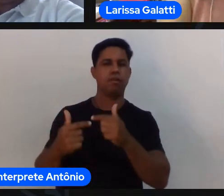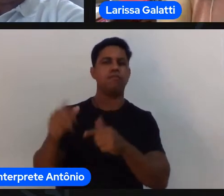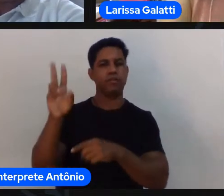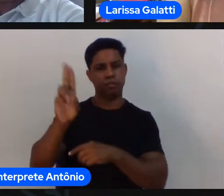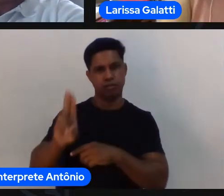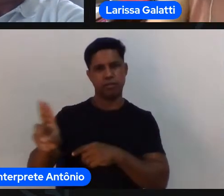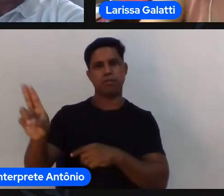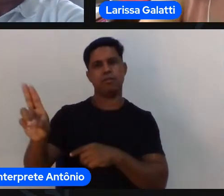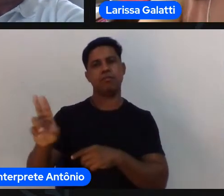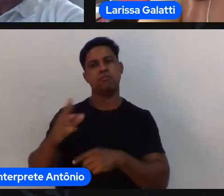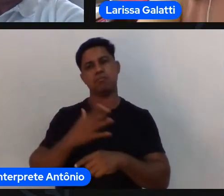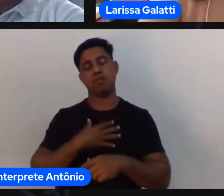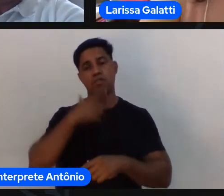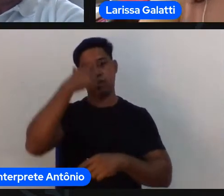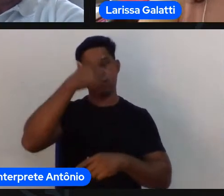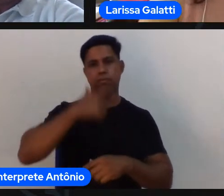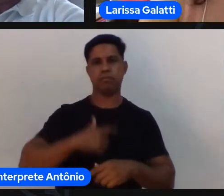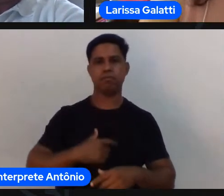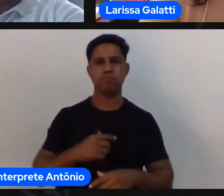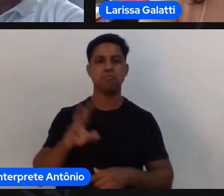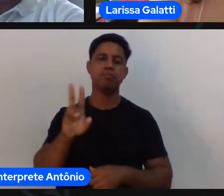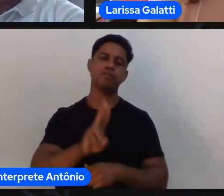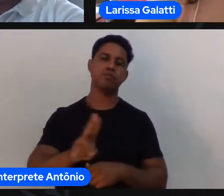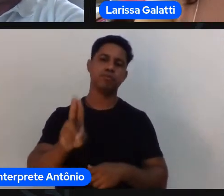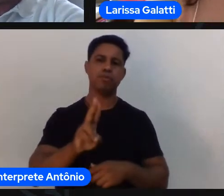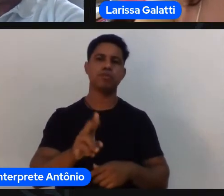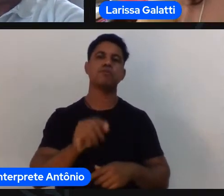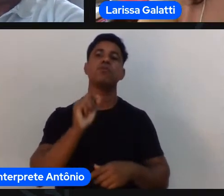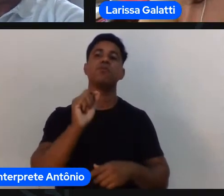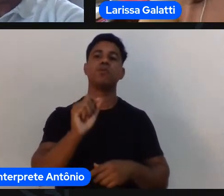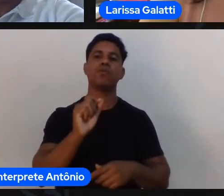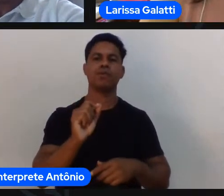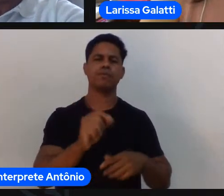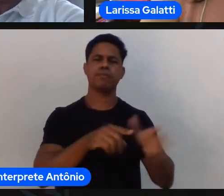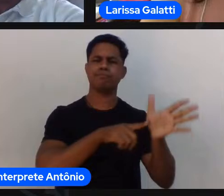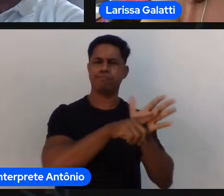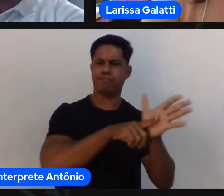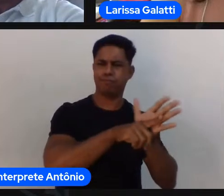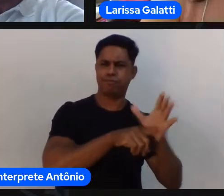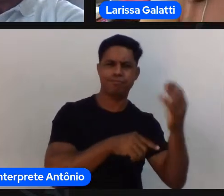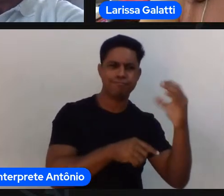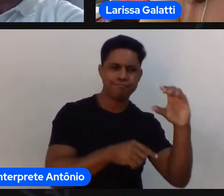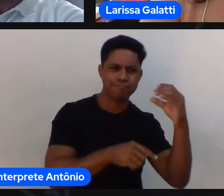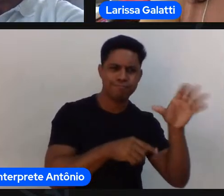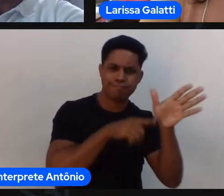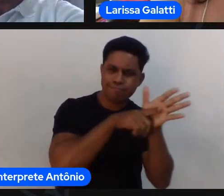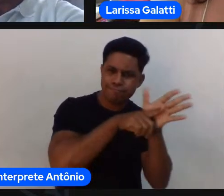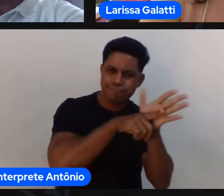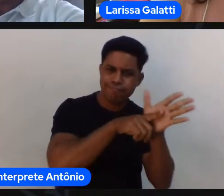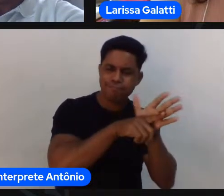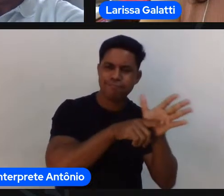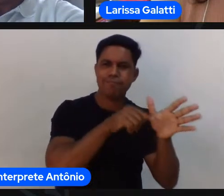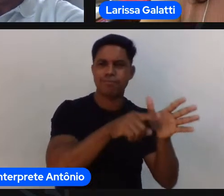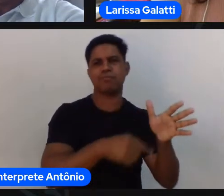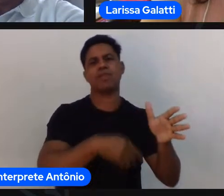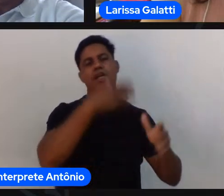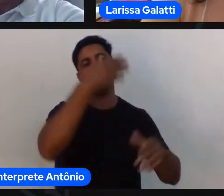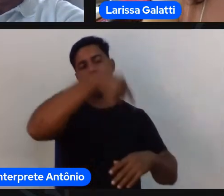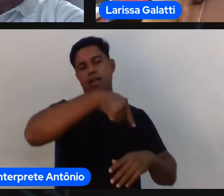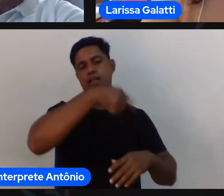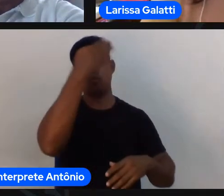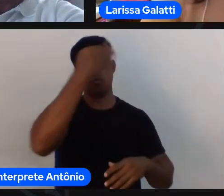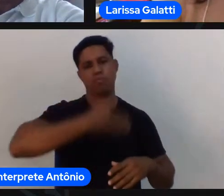congresso por exemplo eu usava muitas evidências científicas e quando eu vinha pra uma formação como essa às vezes eu não usava tantas evidências